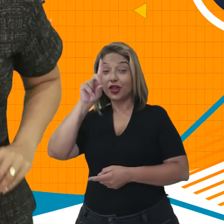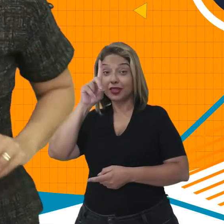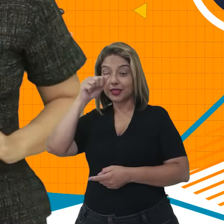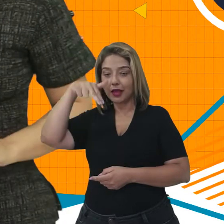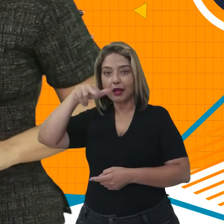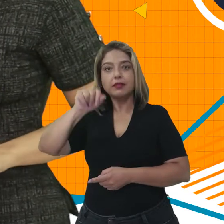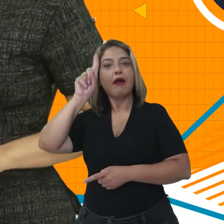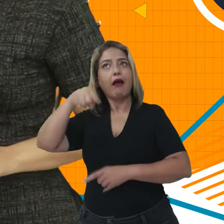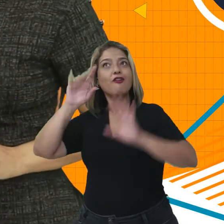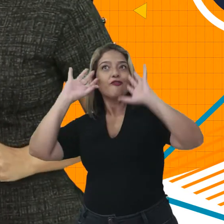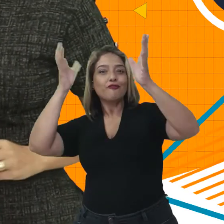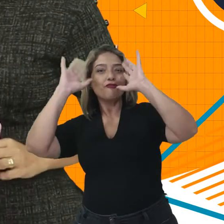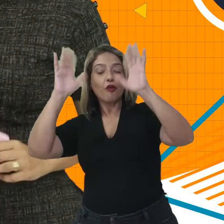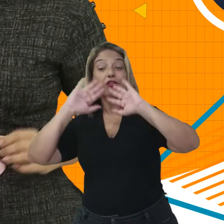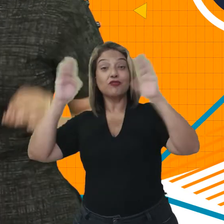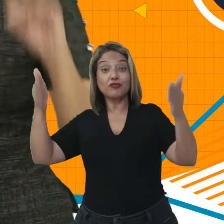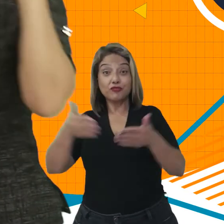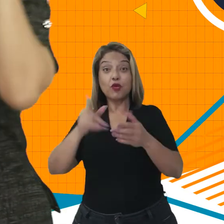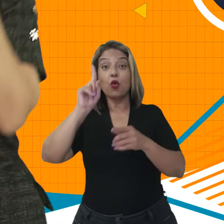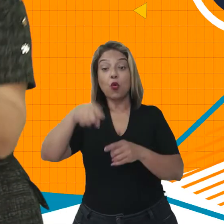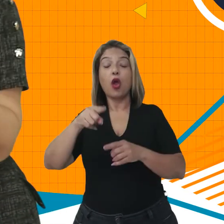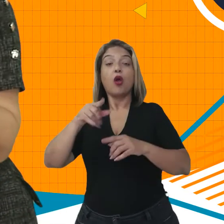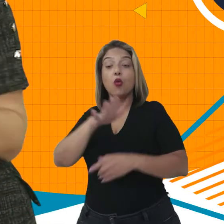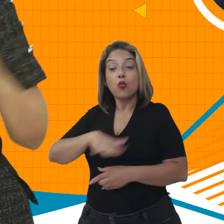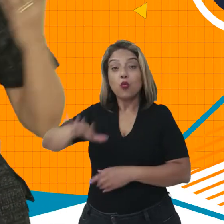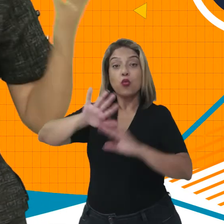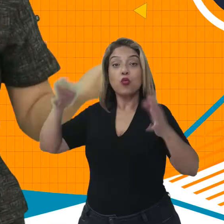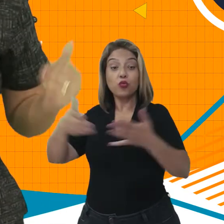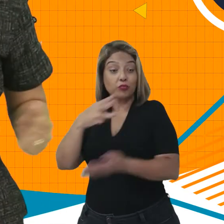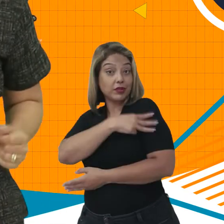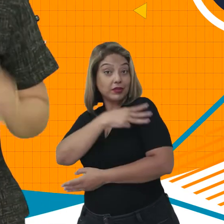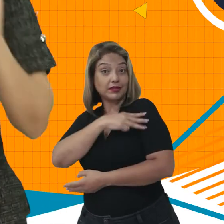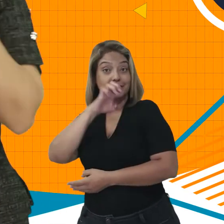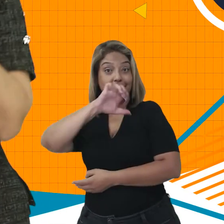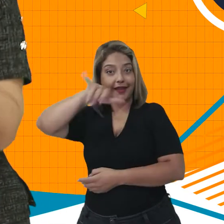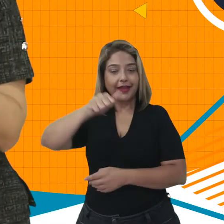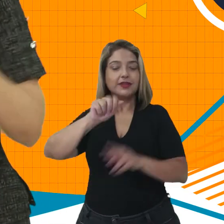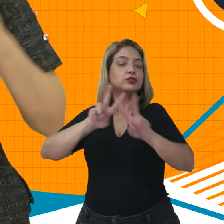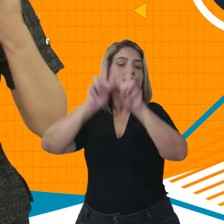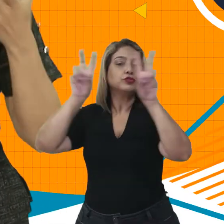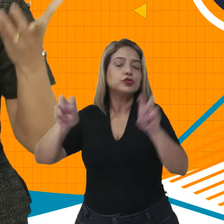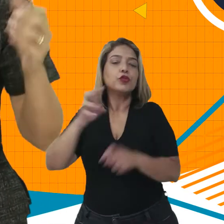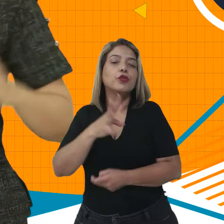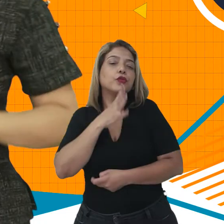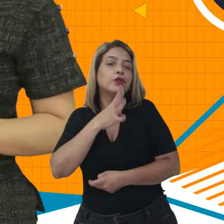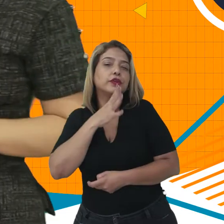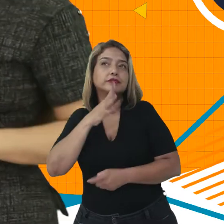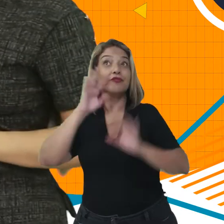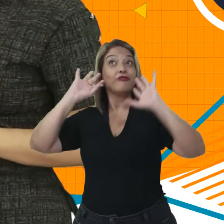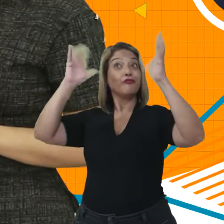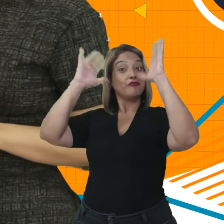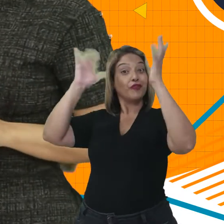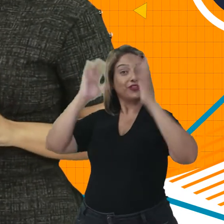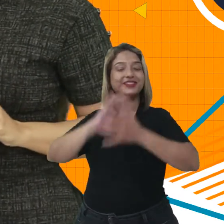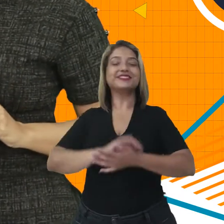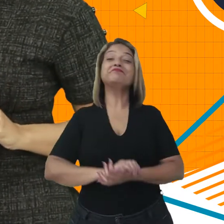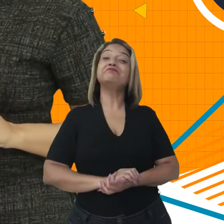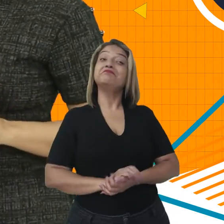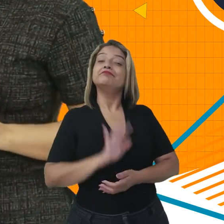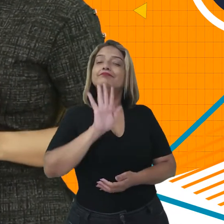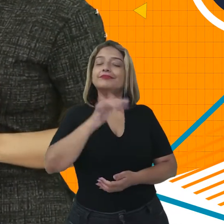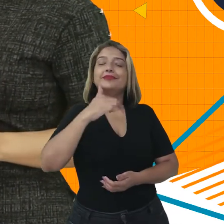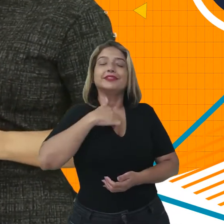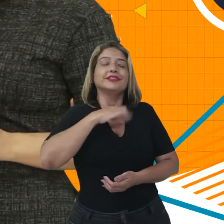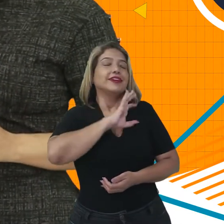vôlei, que é direcionada para as turmas da terceira série da EJA, com o título Conhecendo o Vôlei. Olha,